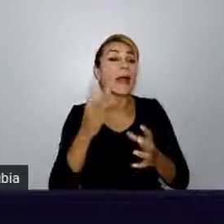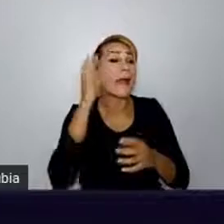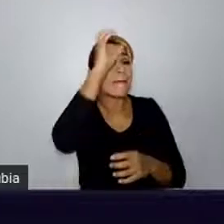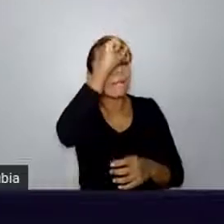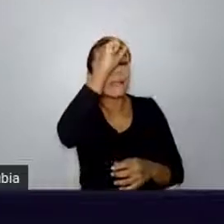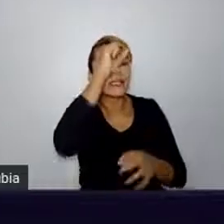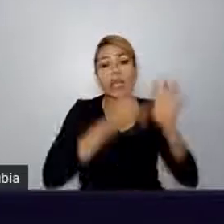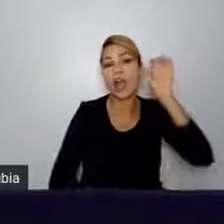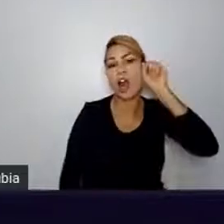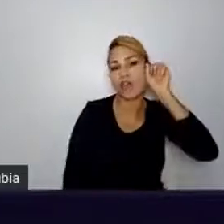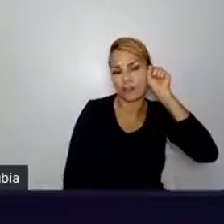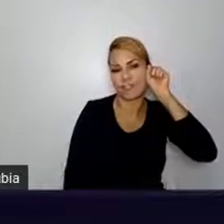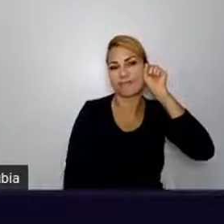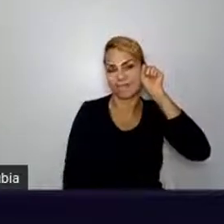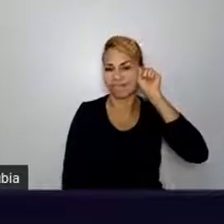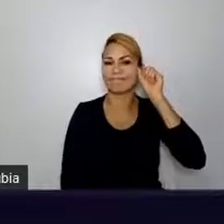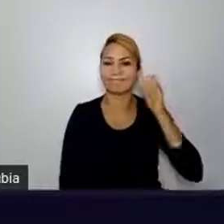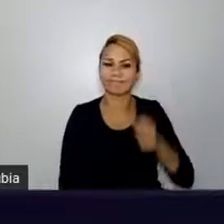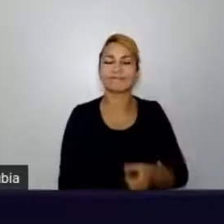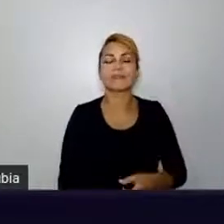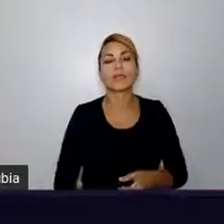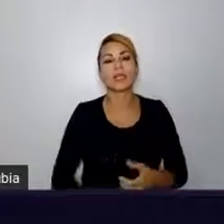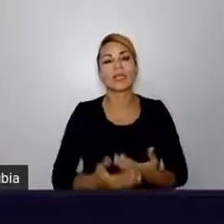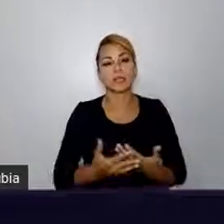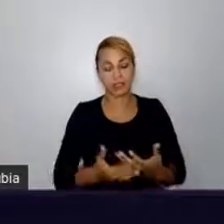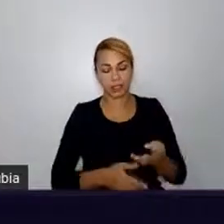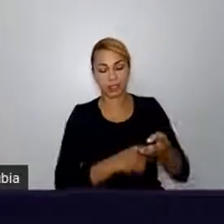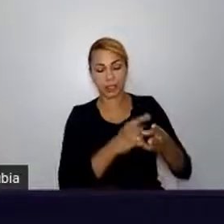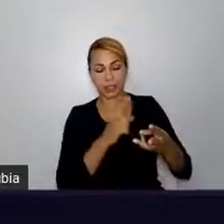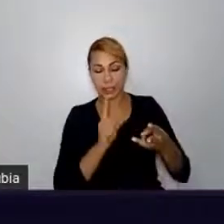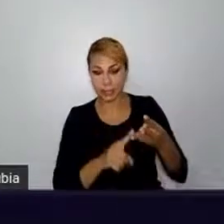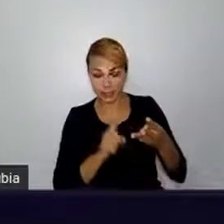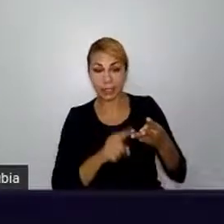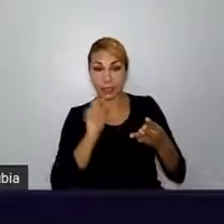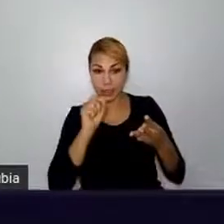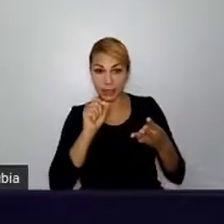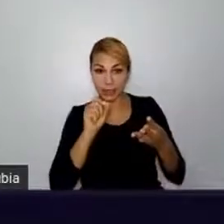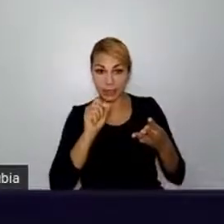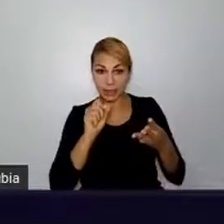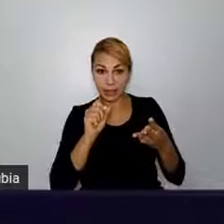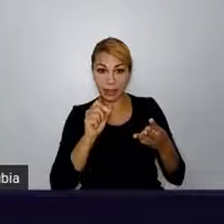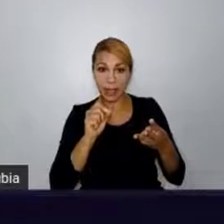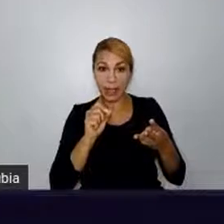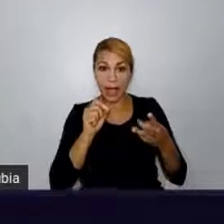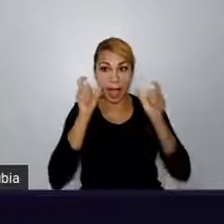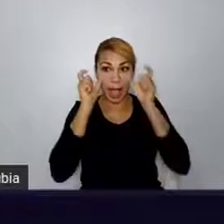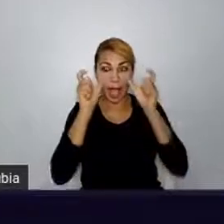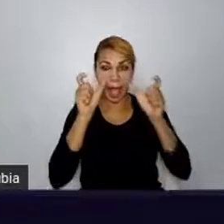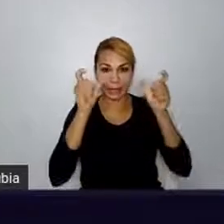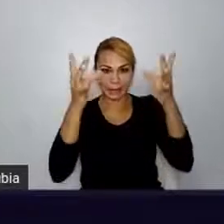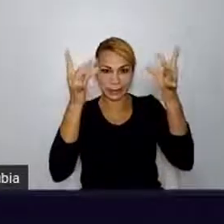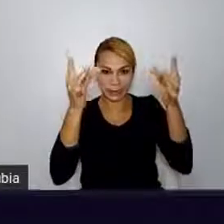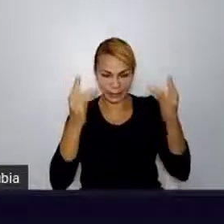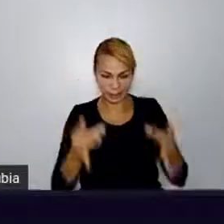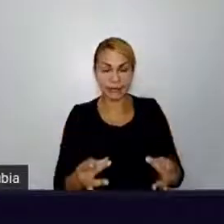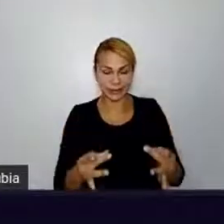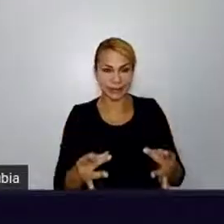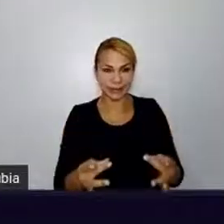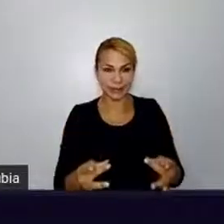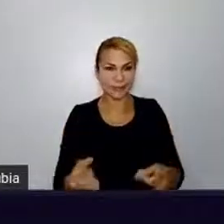você a entender melhor o contexto. E preencher os gaps que o seu cérebro provavelmente está criando.